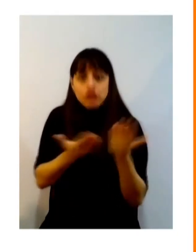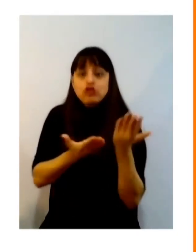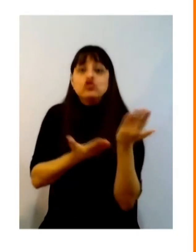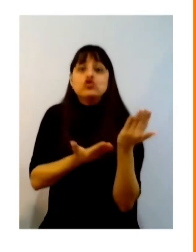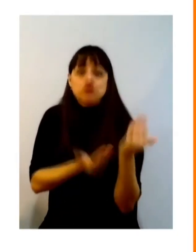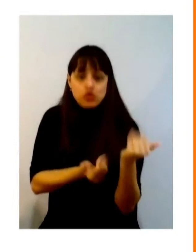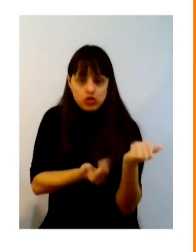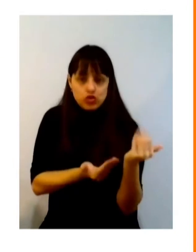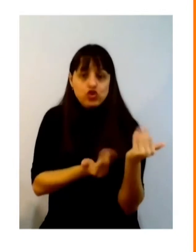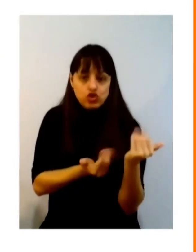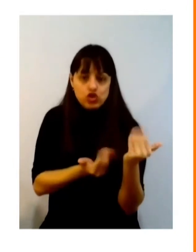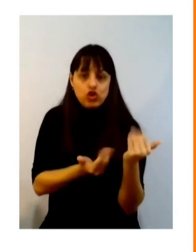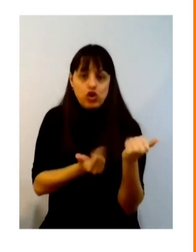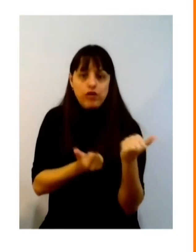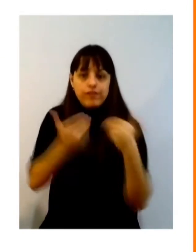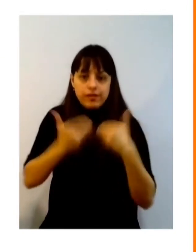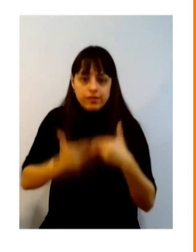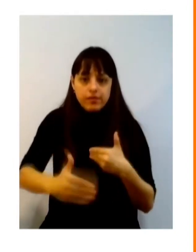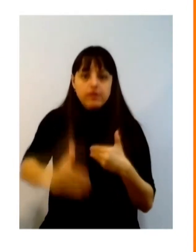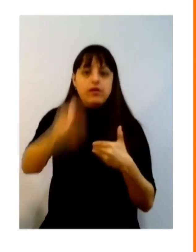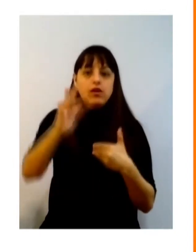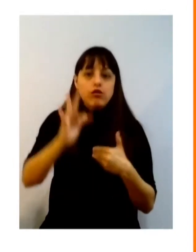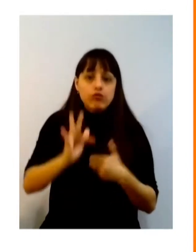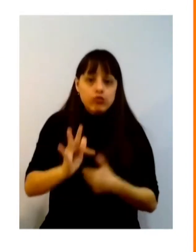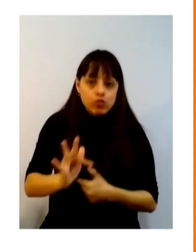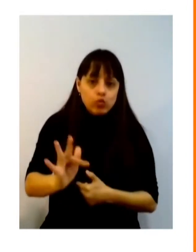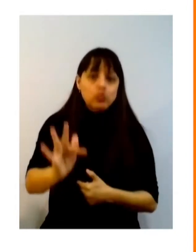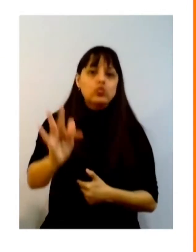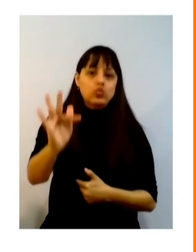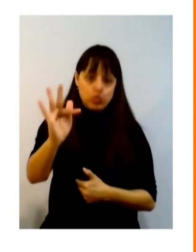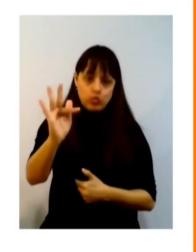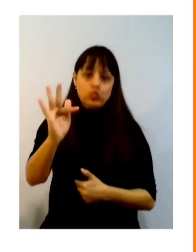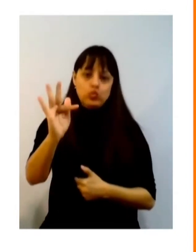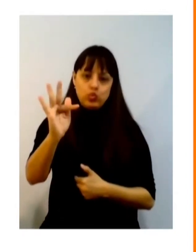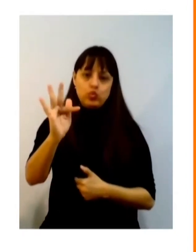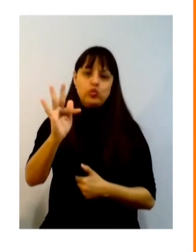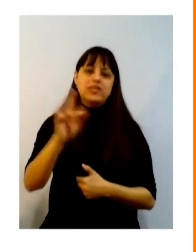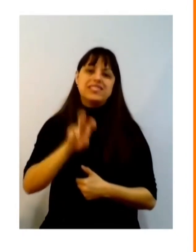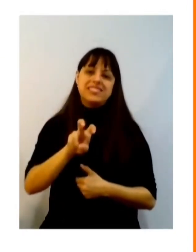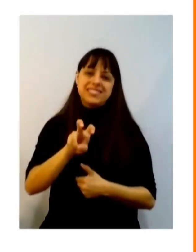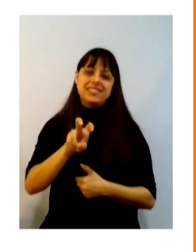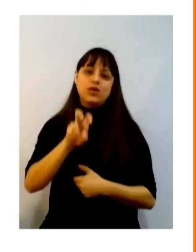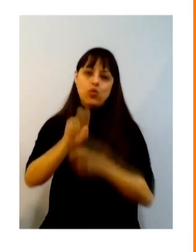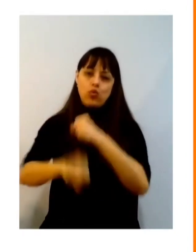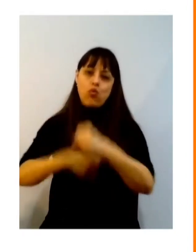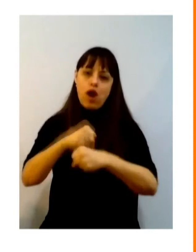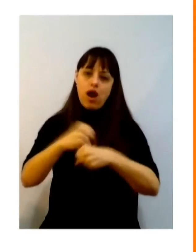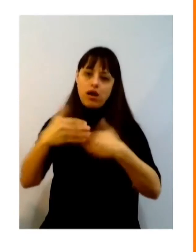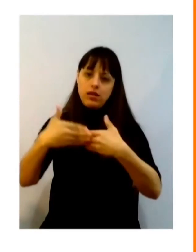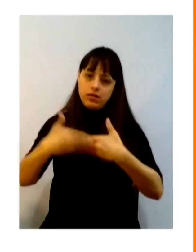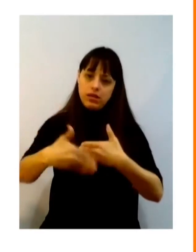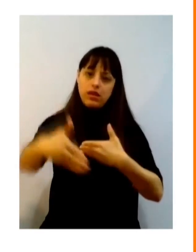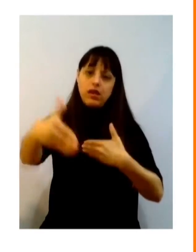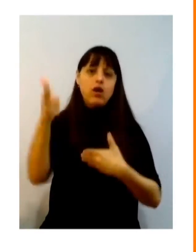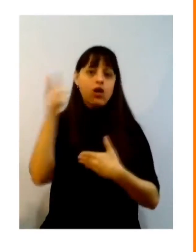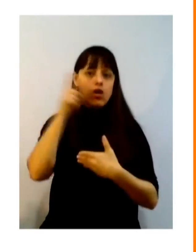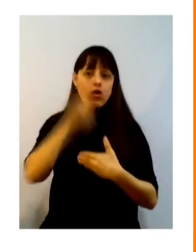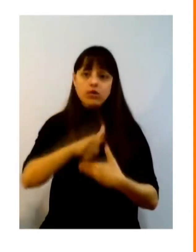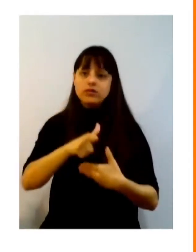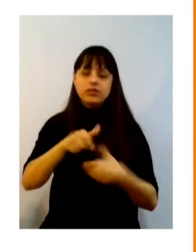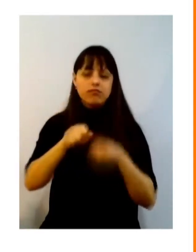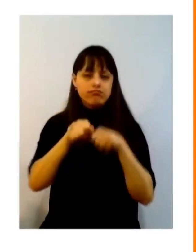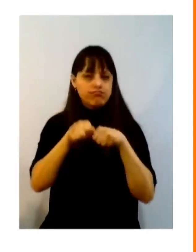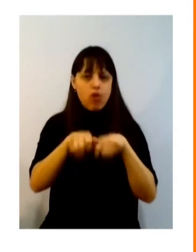é o que eu desejo para o futuro para os próximos cinco anos é que a gente consiga ter capilaridade global e não só local